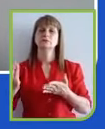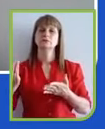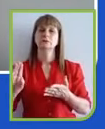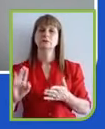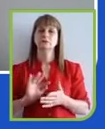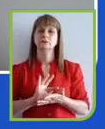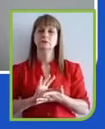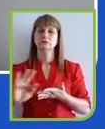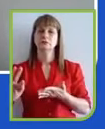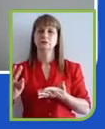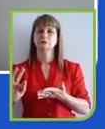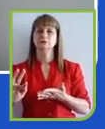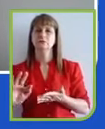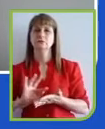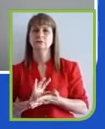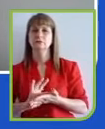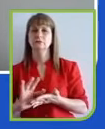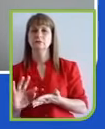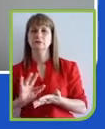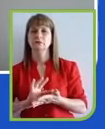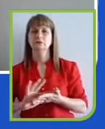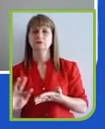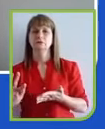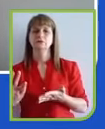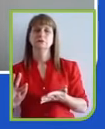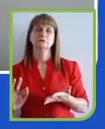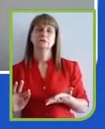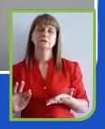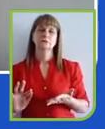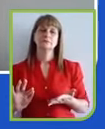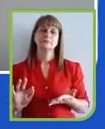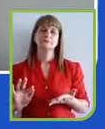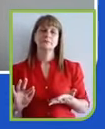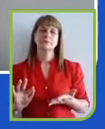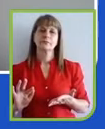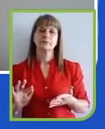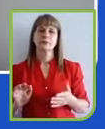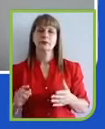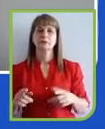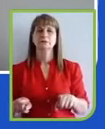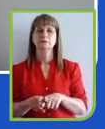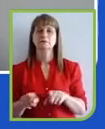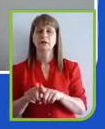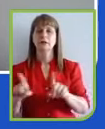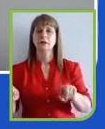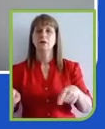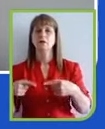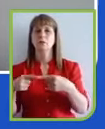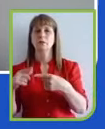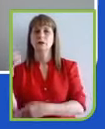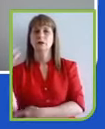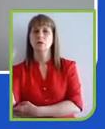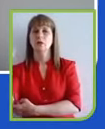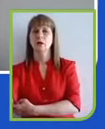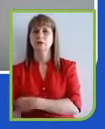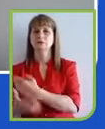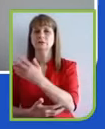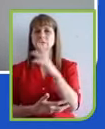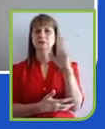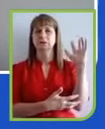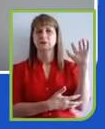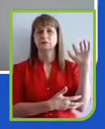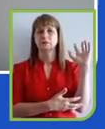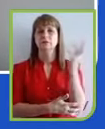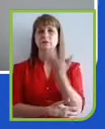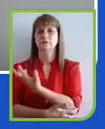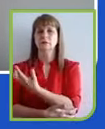enfrenta. Em relação com fornecedores, que tem tudo a ver com o ecossistema. A gente criou na Ambev, uma plataforma de sustentabilidade de